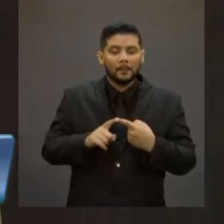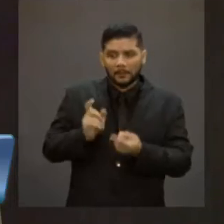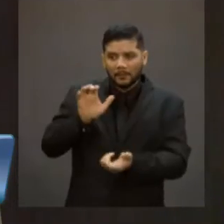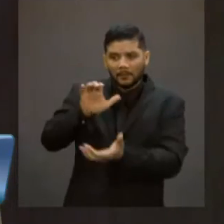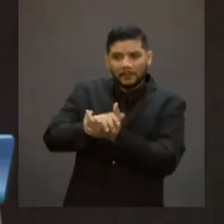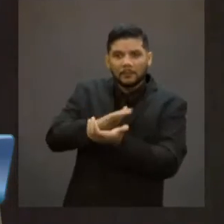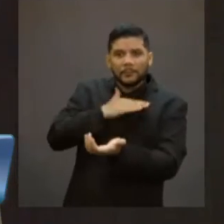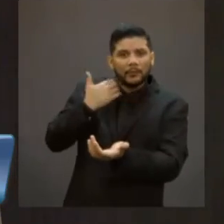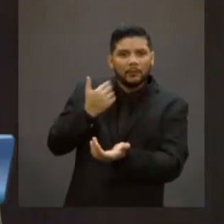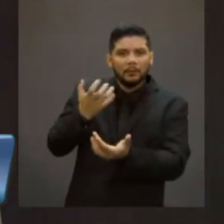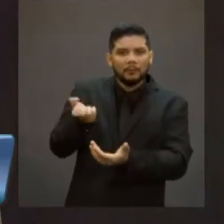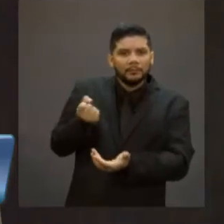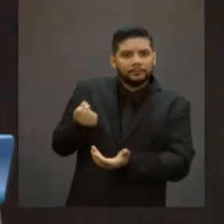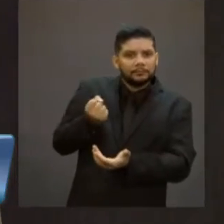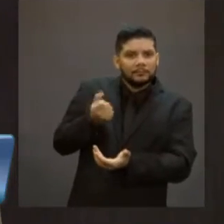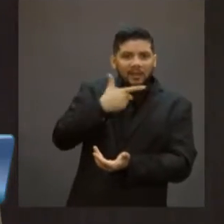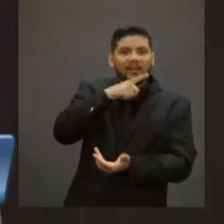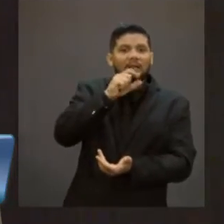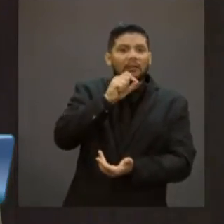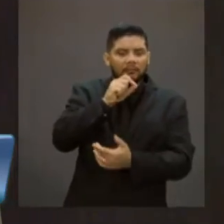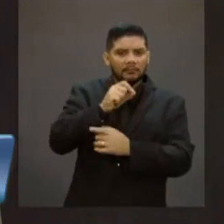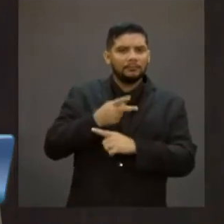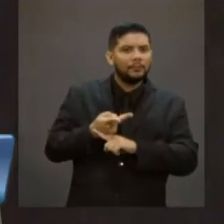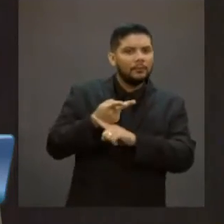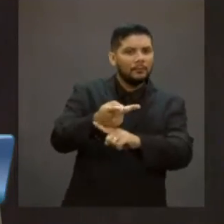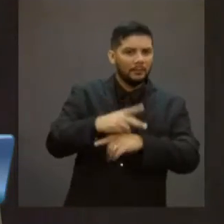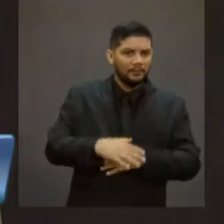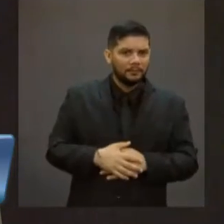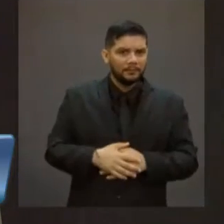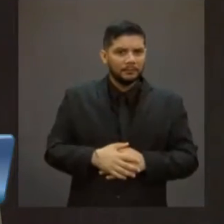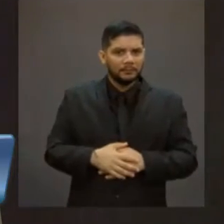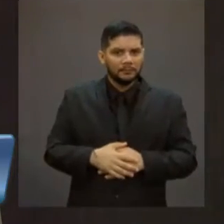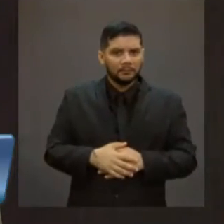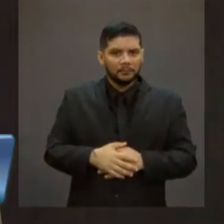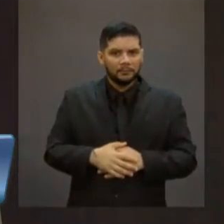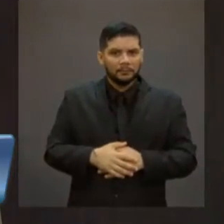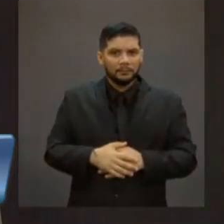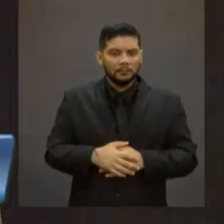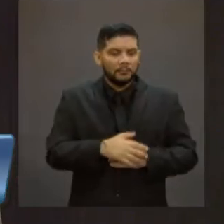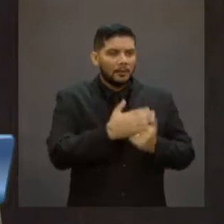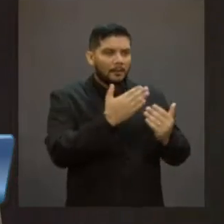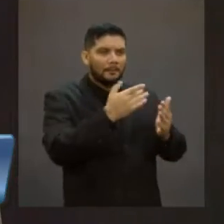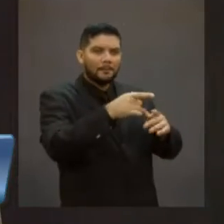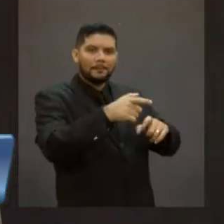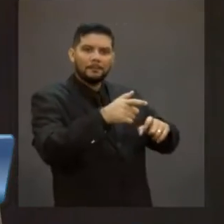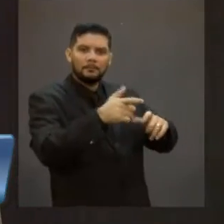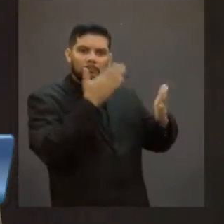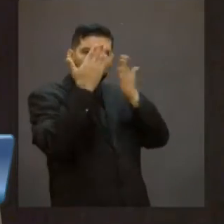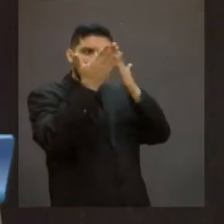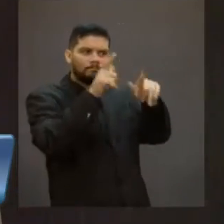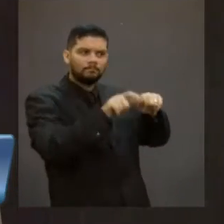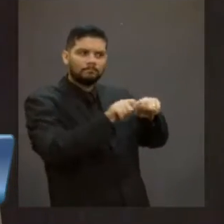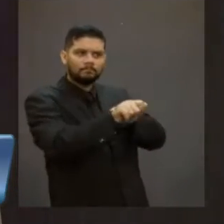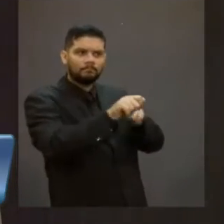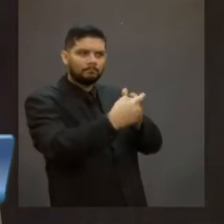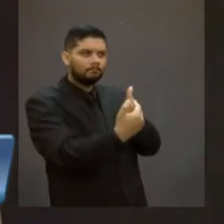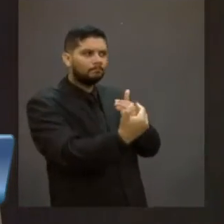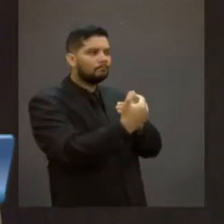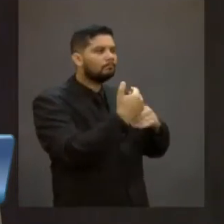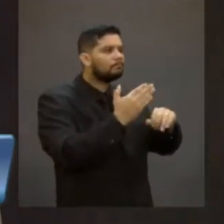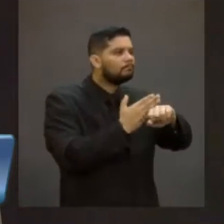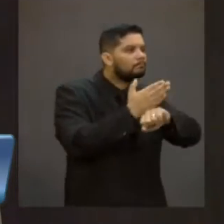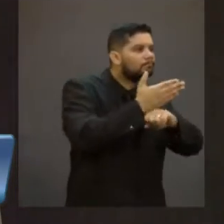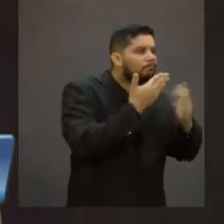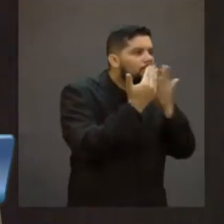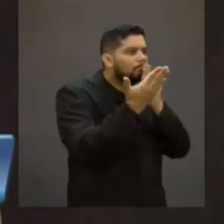por morte? Quem é que vai necessitar da avaliação da assistente social para conseguir o benefício da prestação